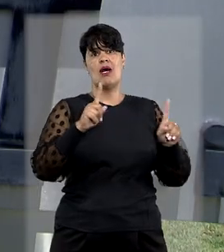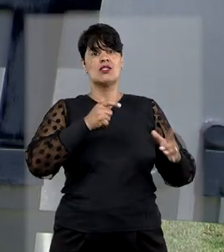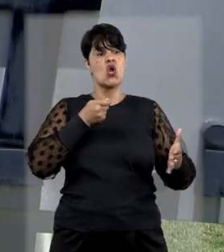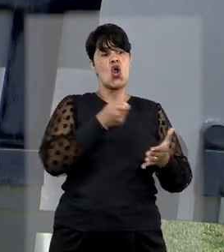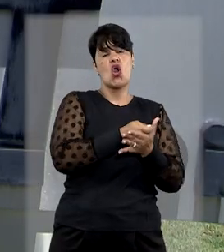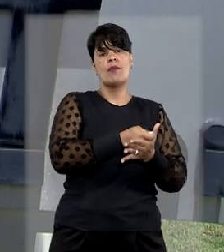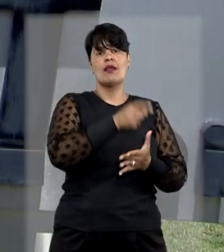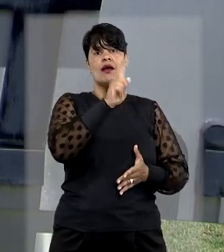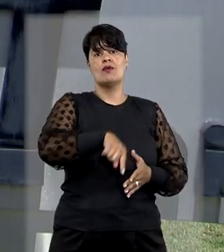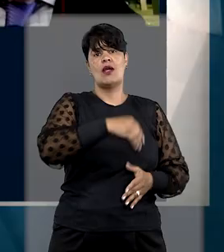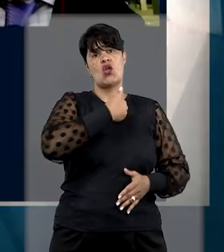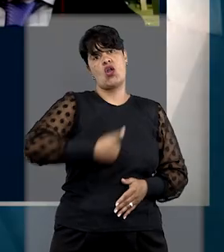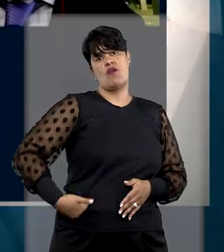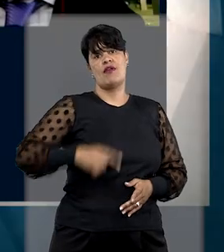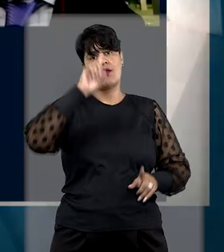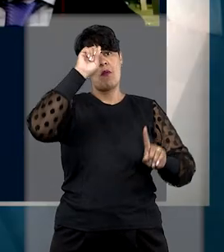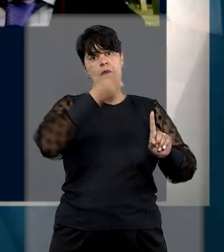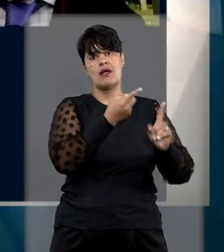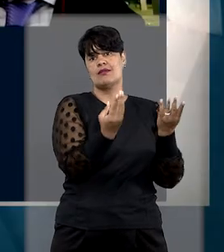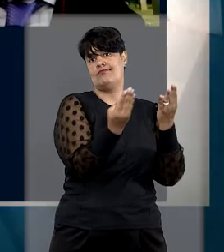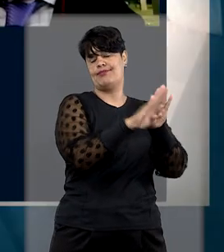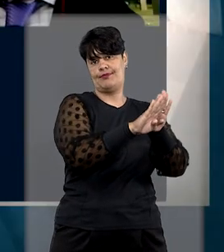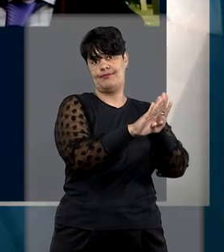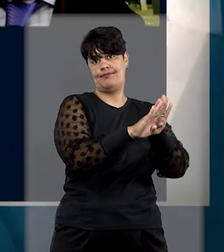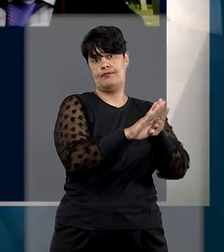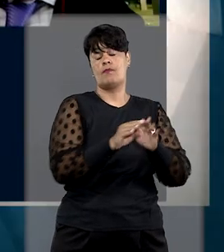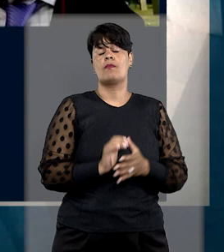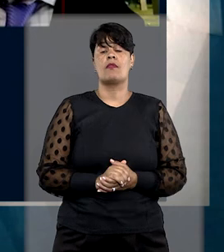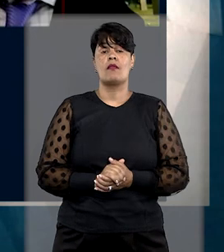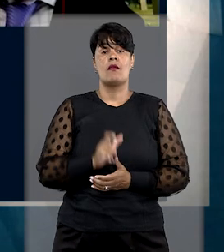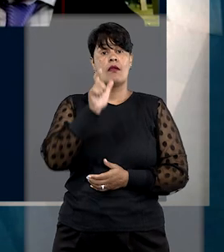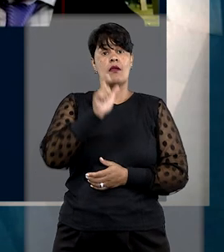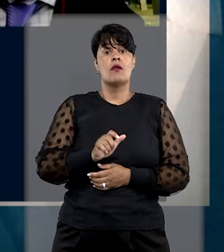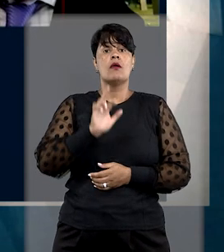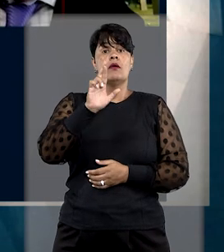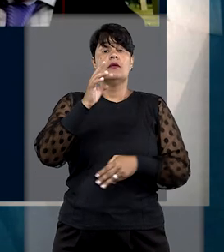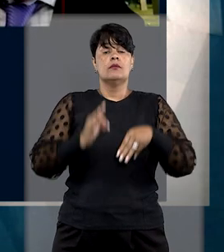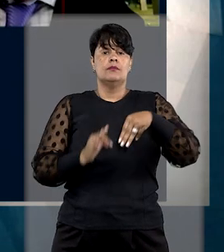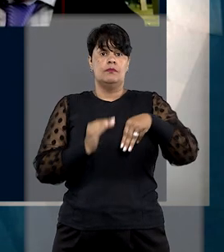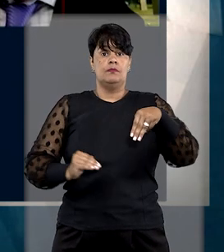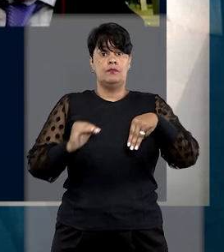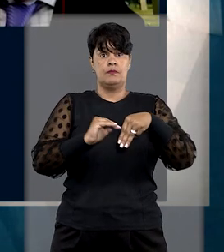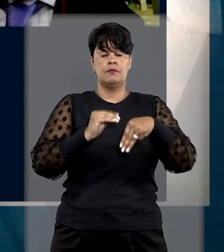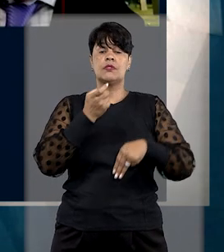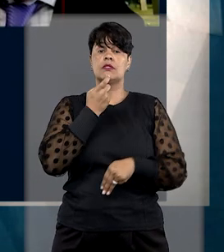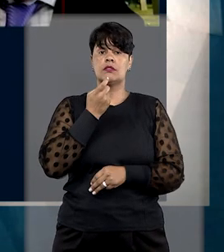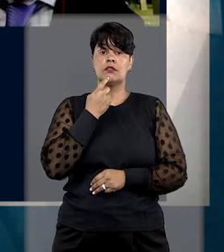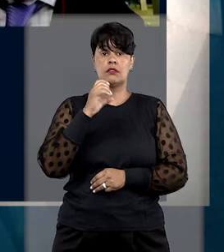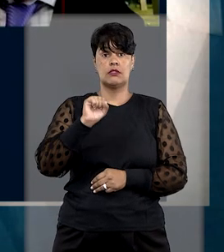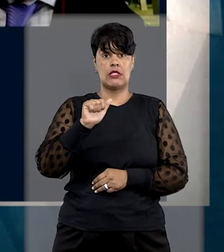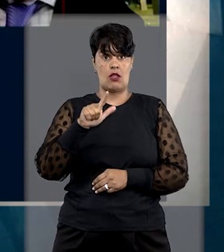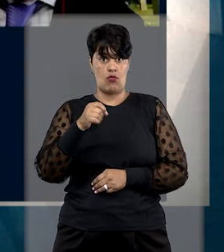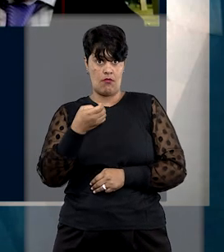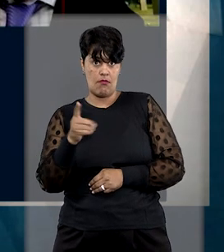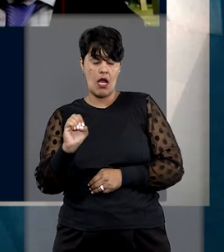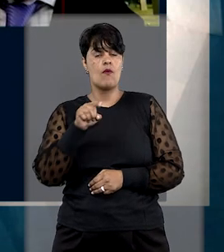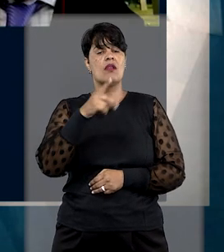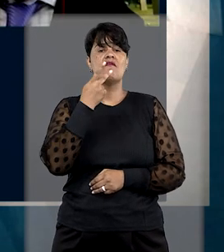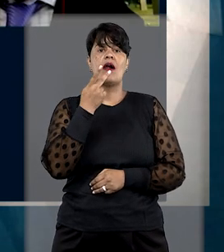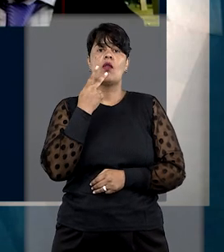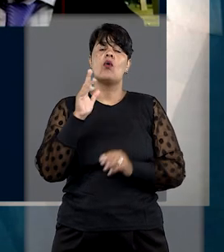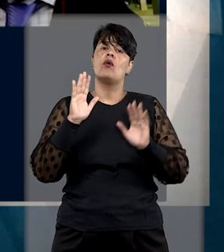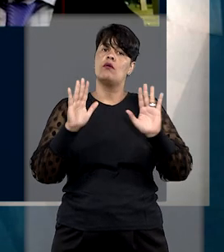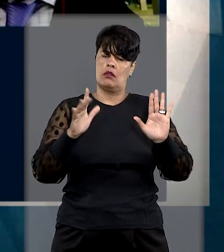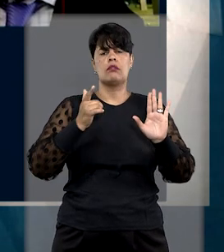decretos do poder público. O relator do processo no STJ, ministro Luiz Felipe Salomão, ponderou que não há dúvida quanto aos